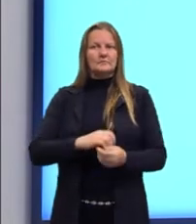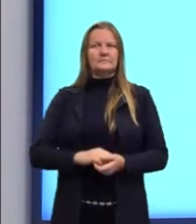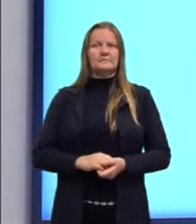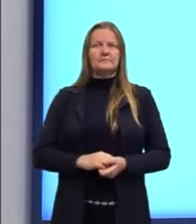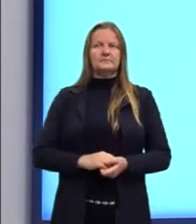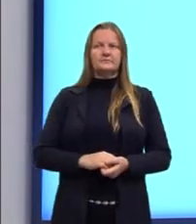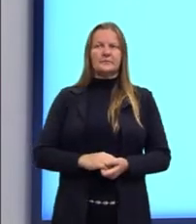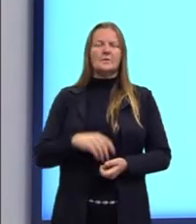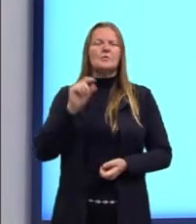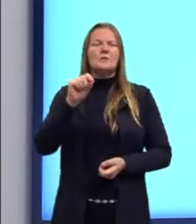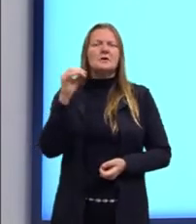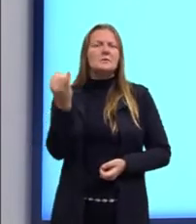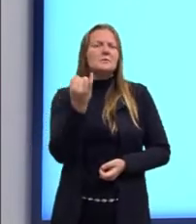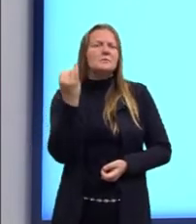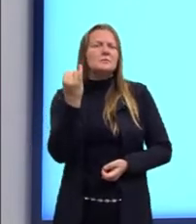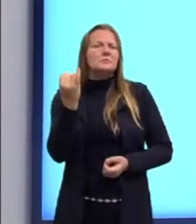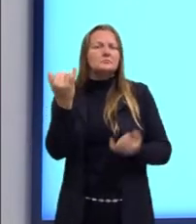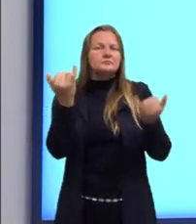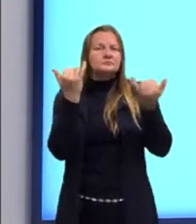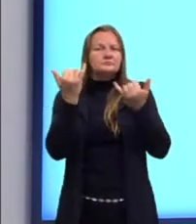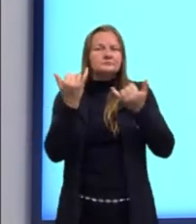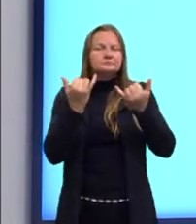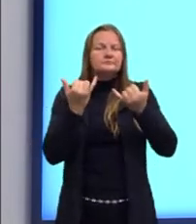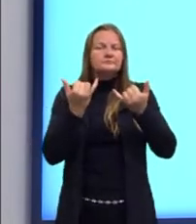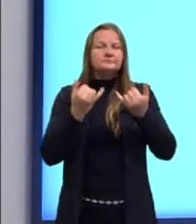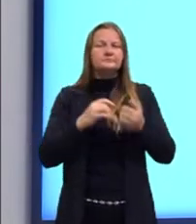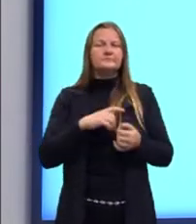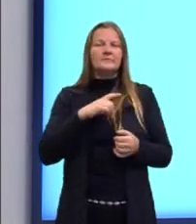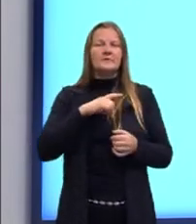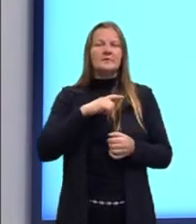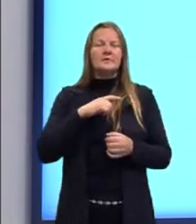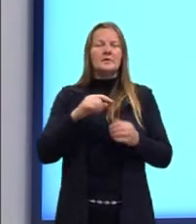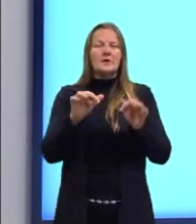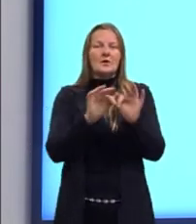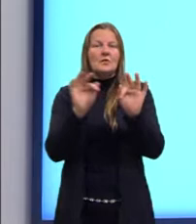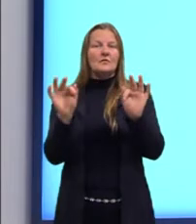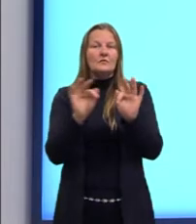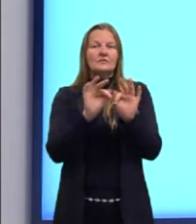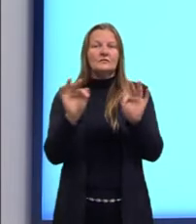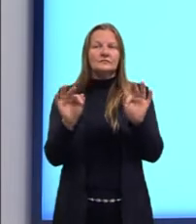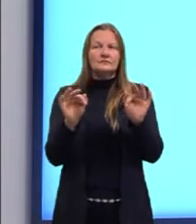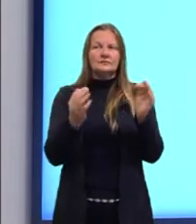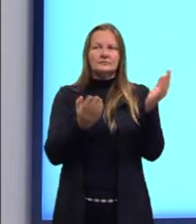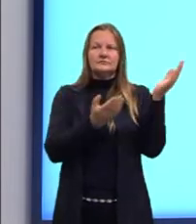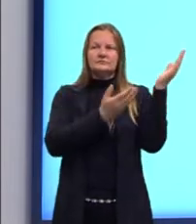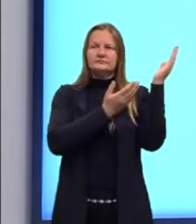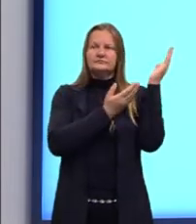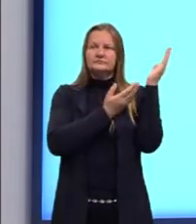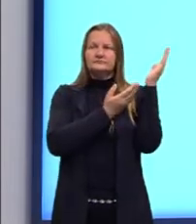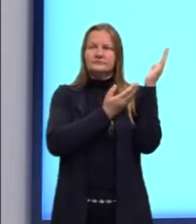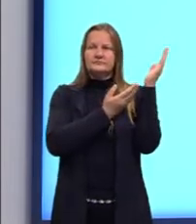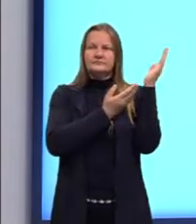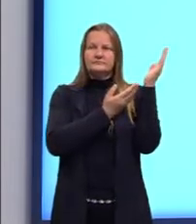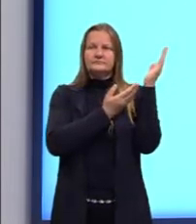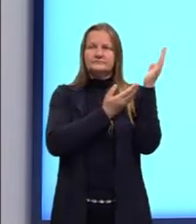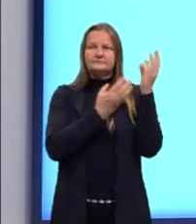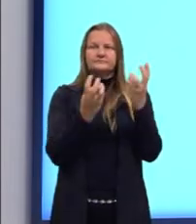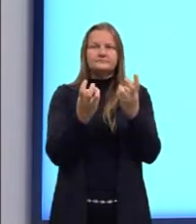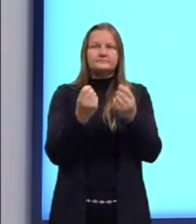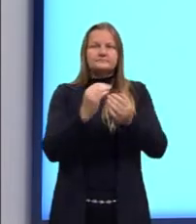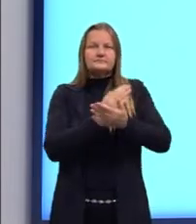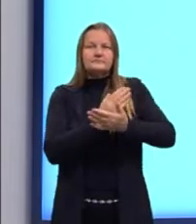considerei então? Bom, a gente pode trabalhar com uma função. A quantidade inicial de